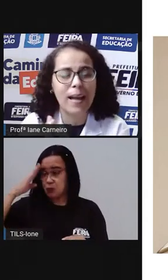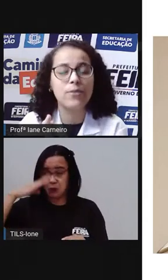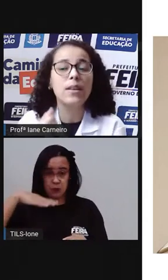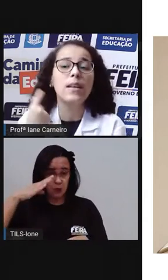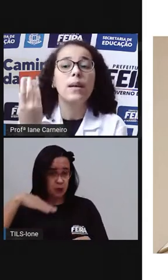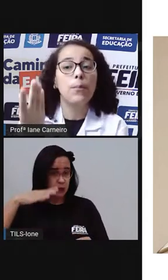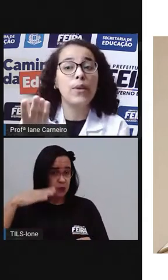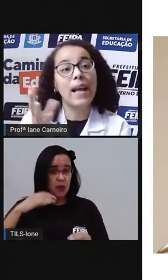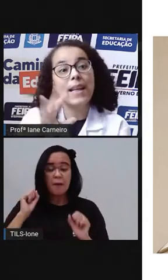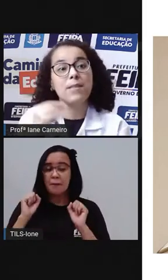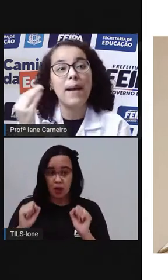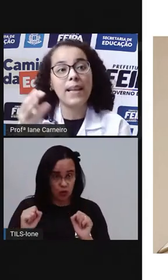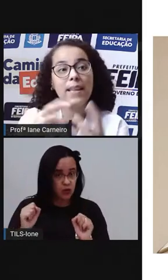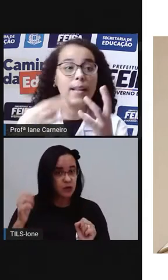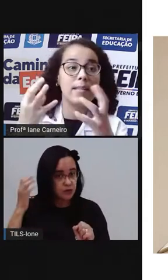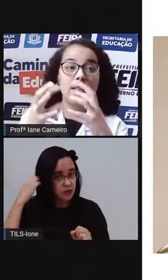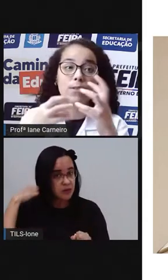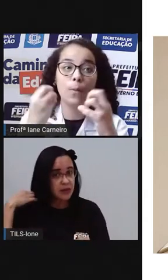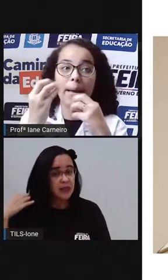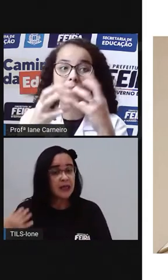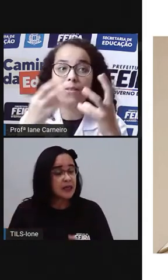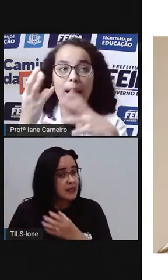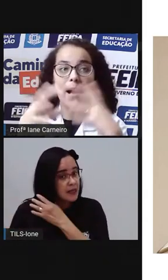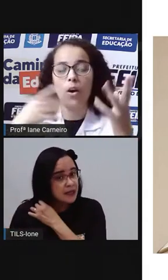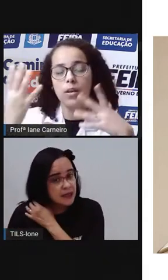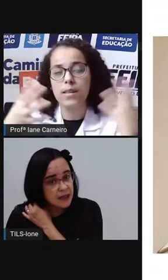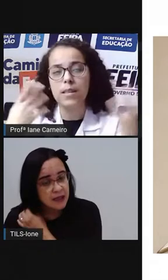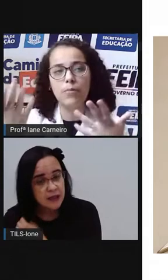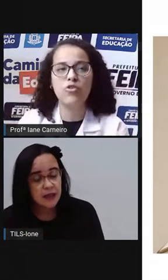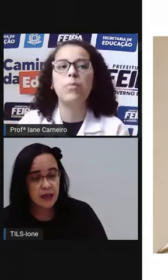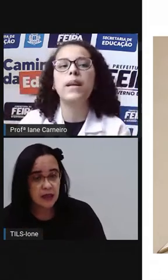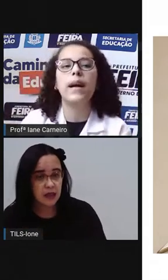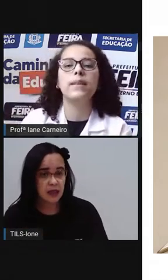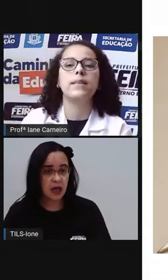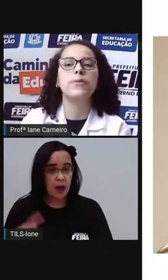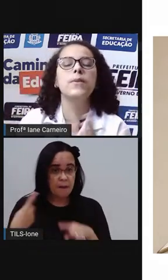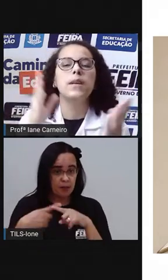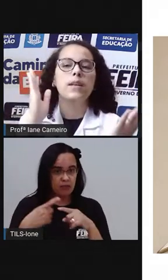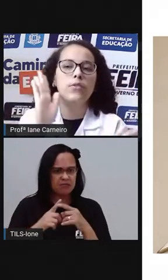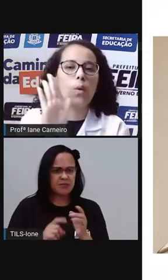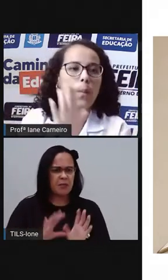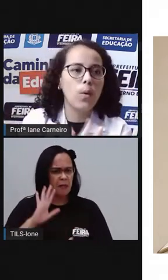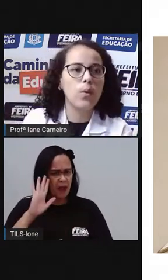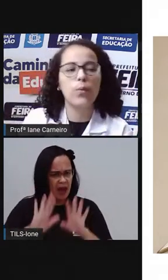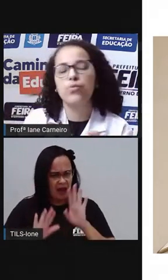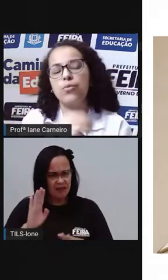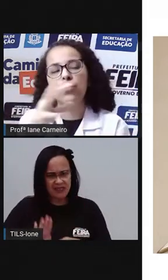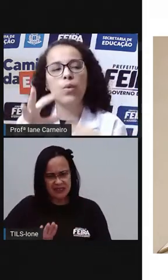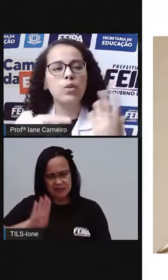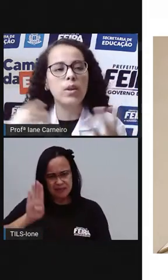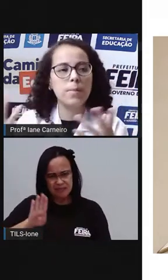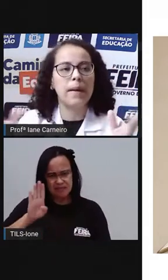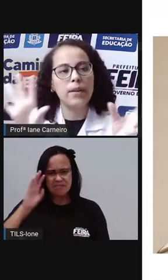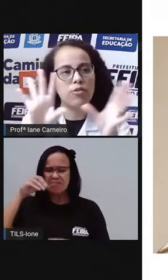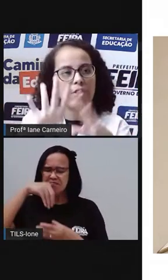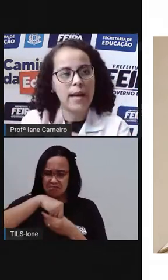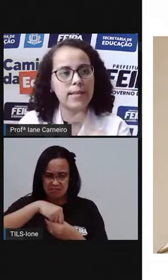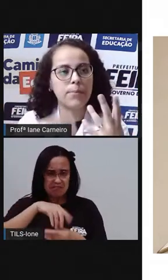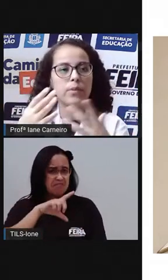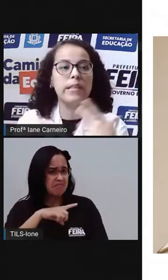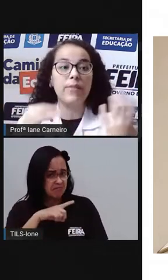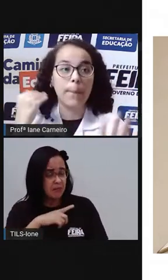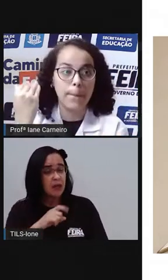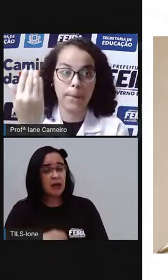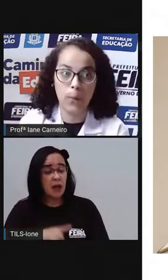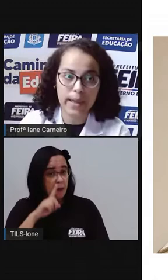molhado. Porque ali as bactérias, elas começam a, ó, se multiplicar. Então, tomou um ou dois banhos já,